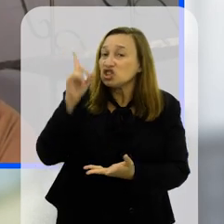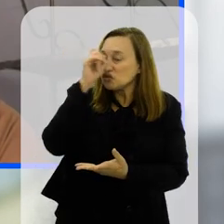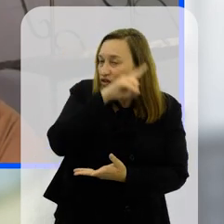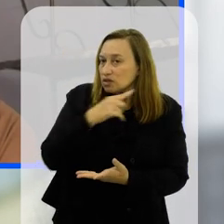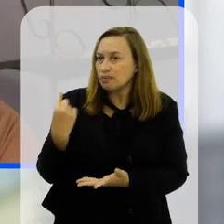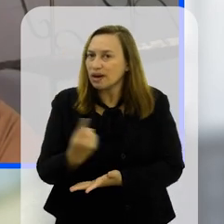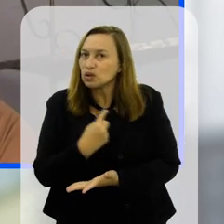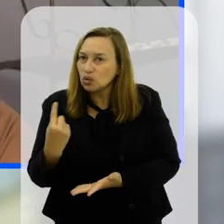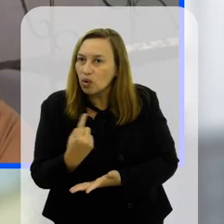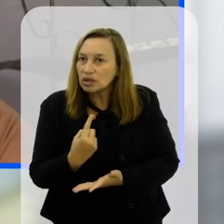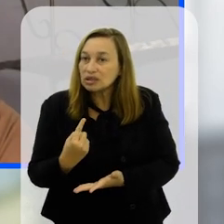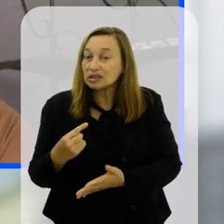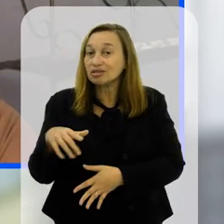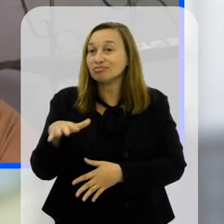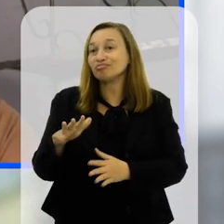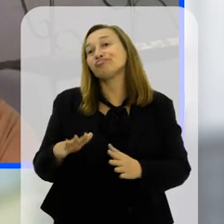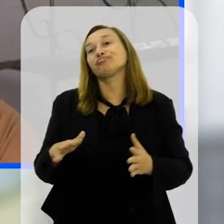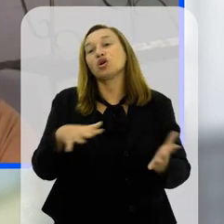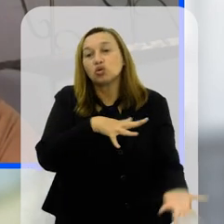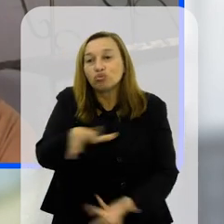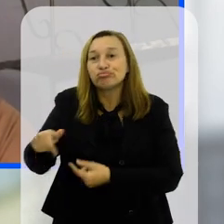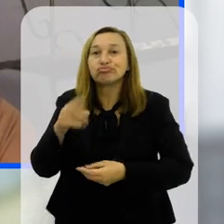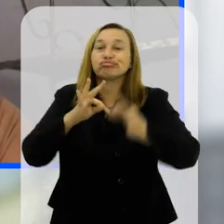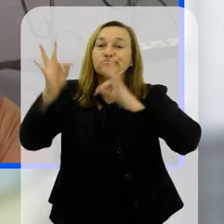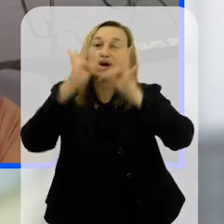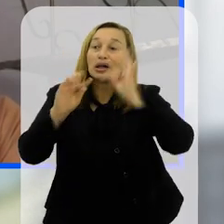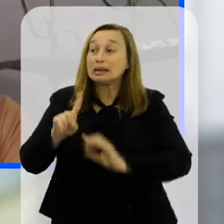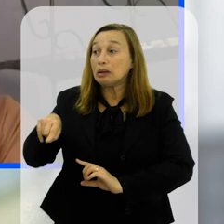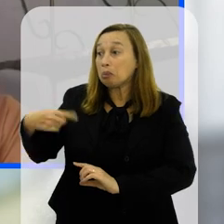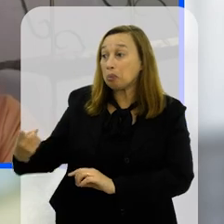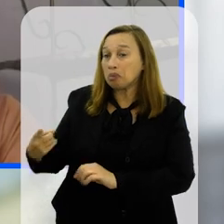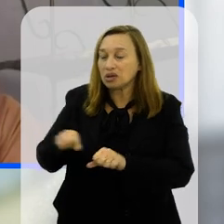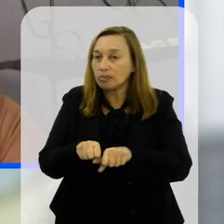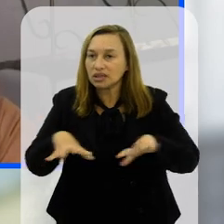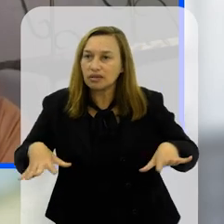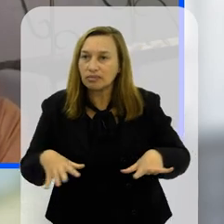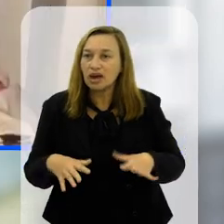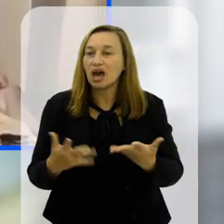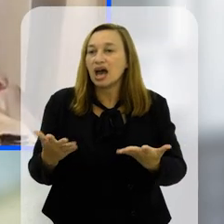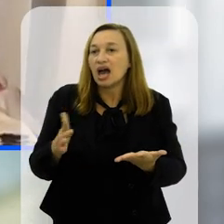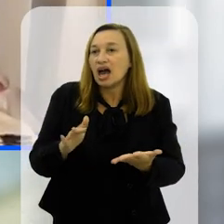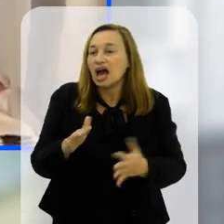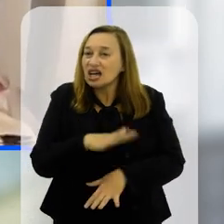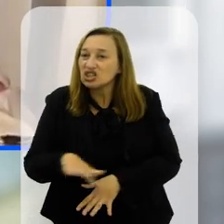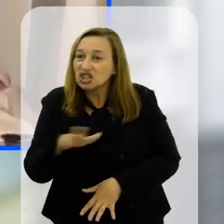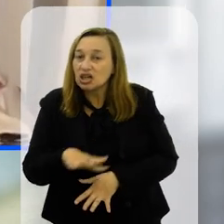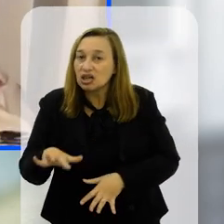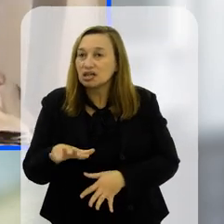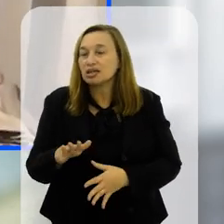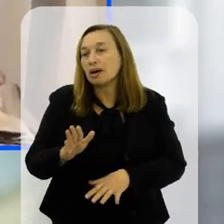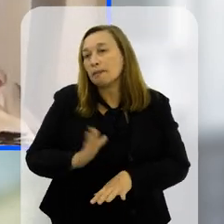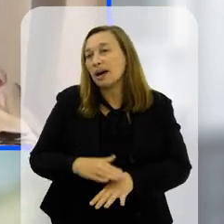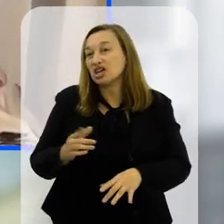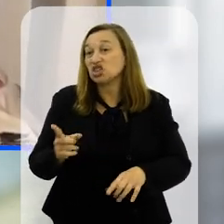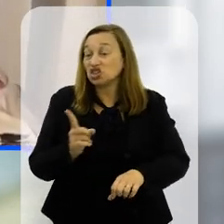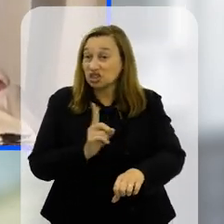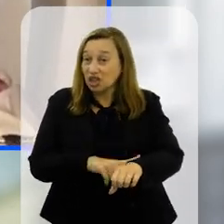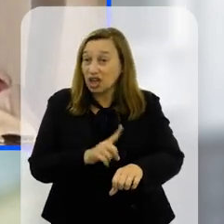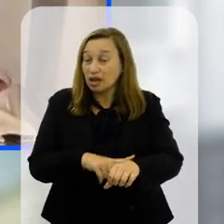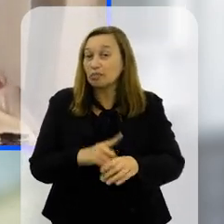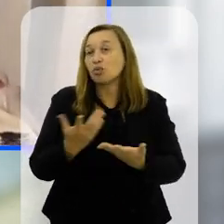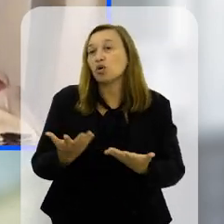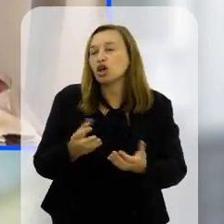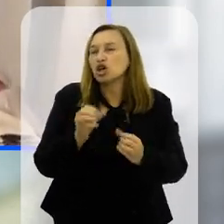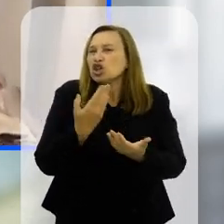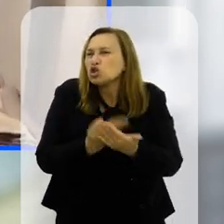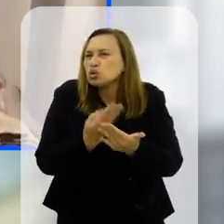difícil pra gente que estamos na era tecnológica principalmente depois da pandemia que as crianças passaram, ficaram muito tempo fazendo